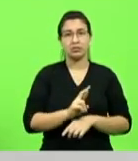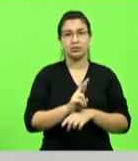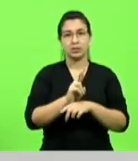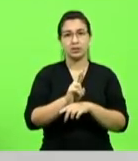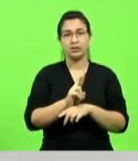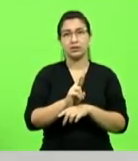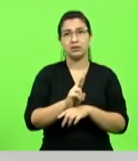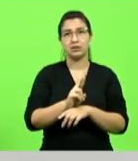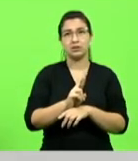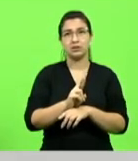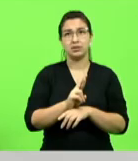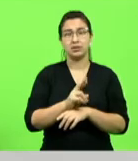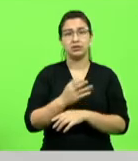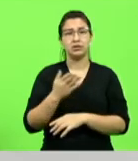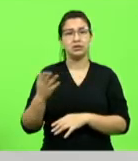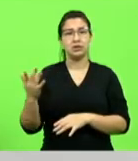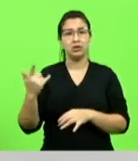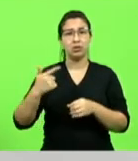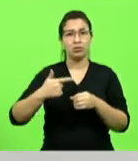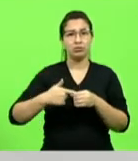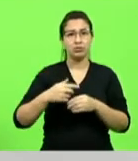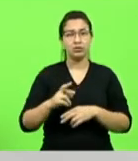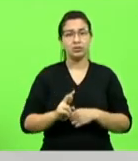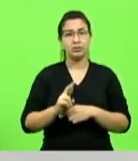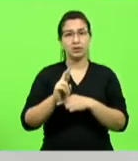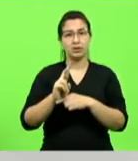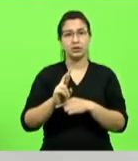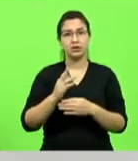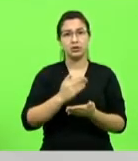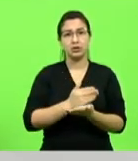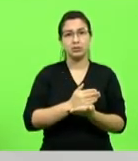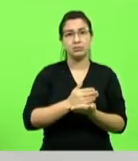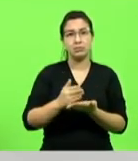combustível saiu ofendido dizendo que metade deles ali talvez agiria de forma desonesta e desleal